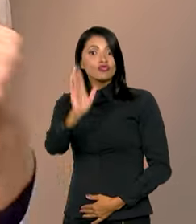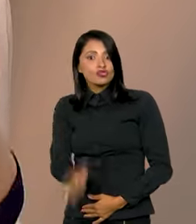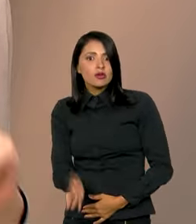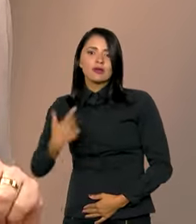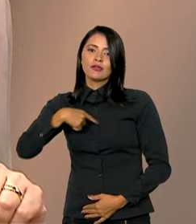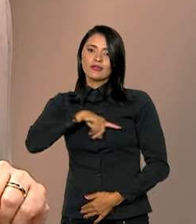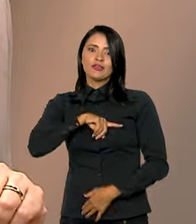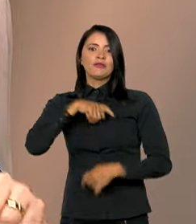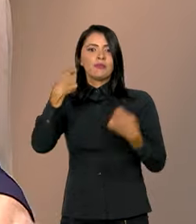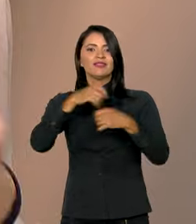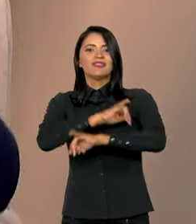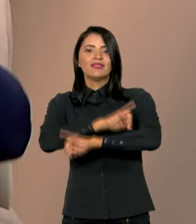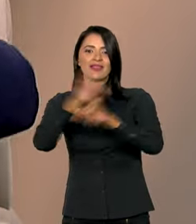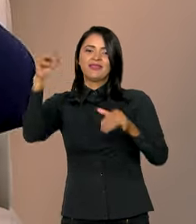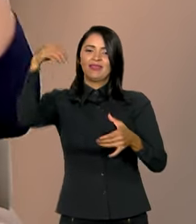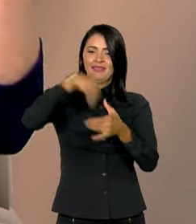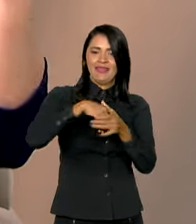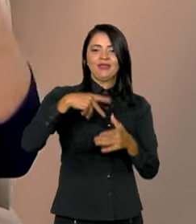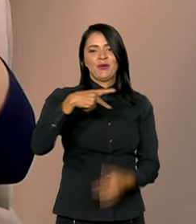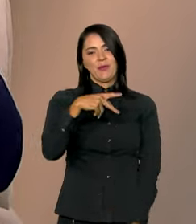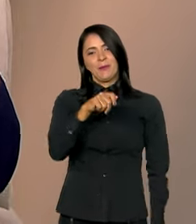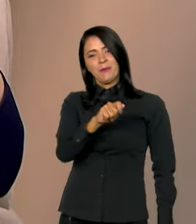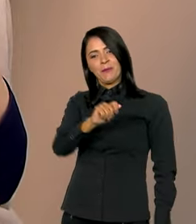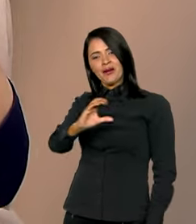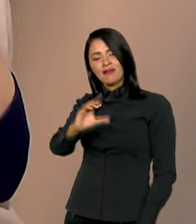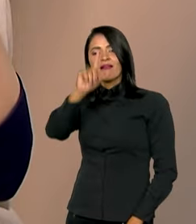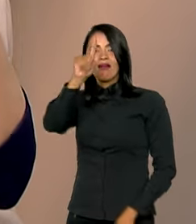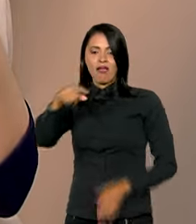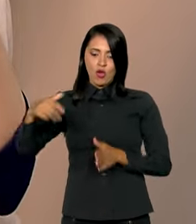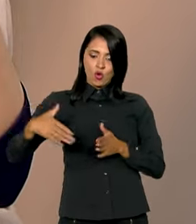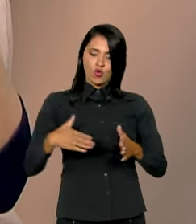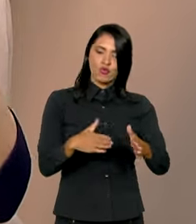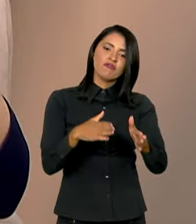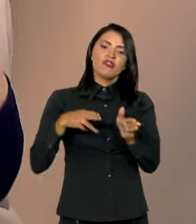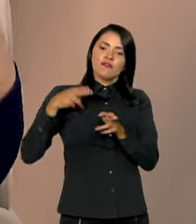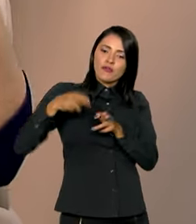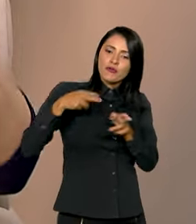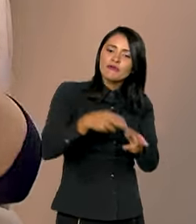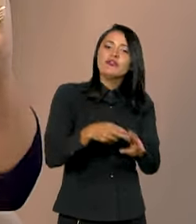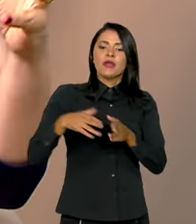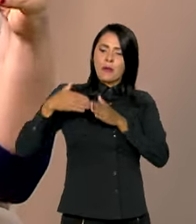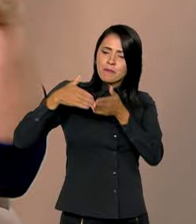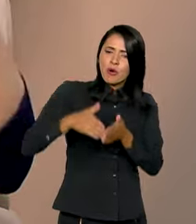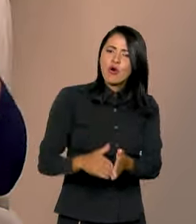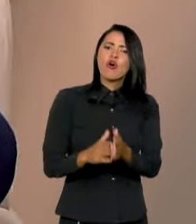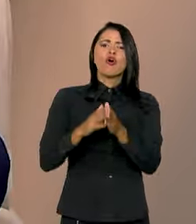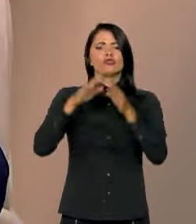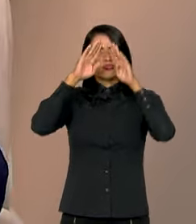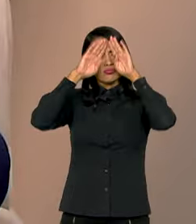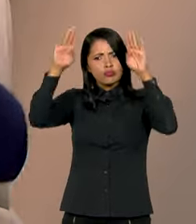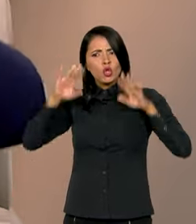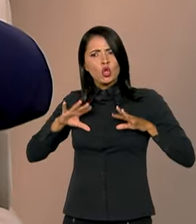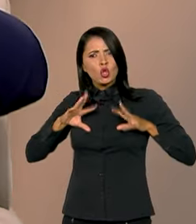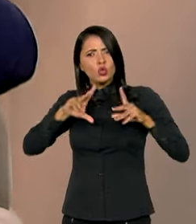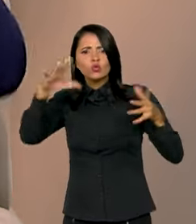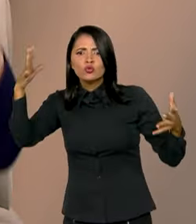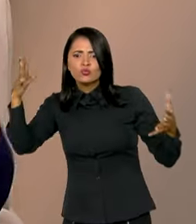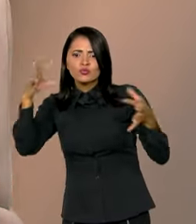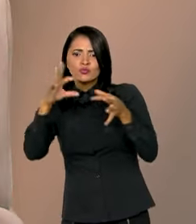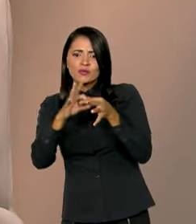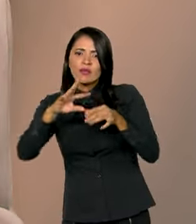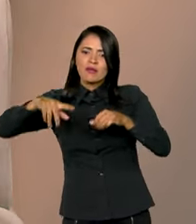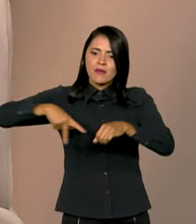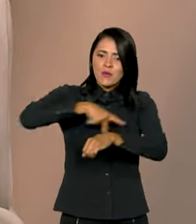anunciar que está no PAC, que são as rotas de rodovias, ferrovias, portos, aeroportos, integrando a